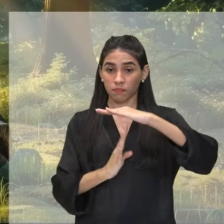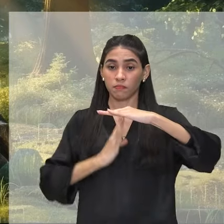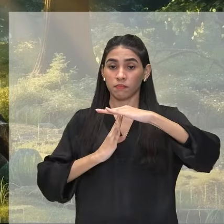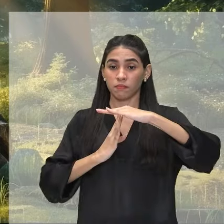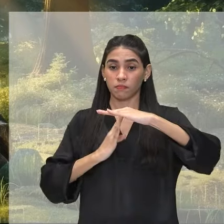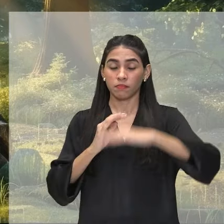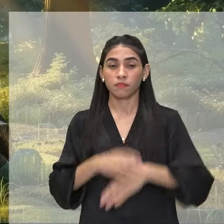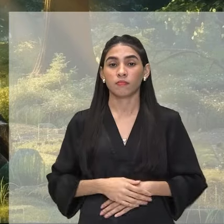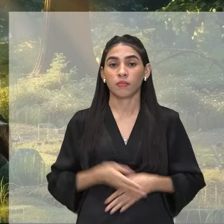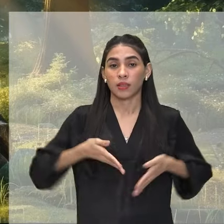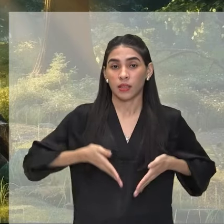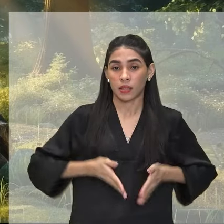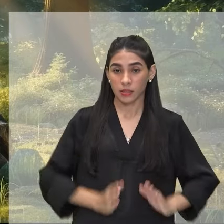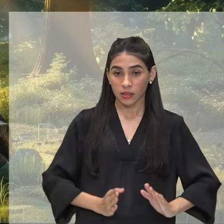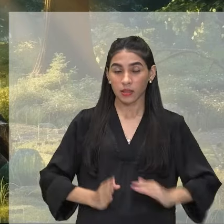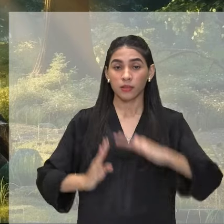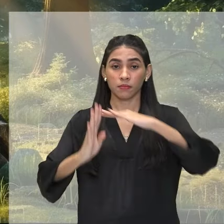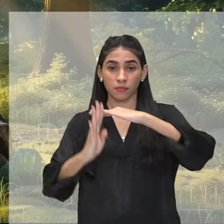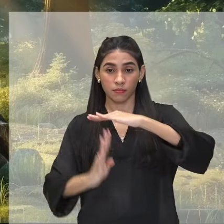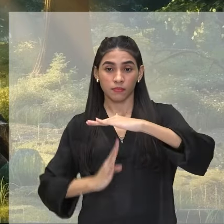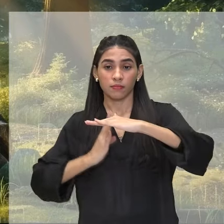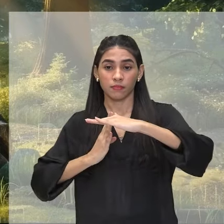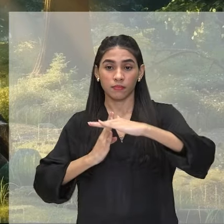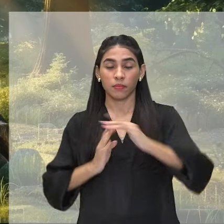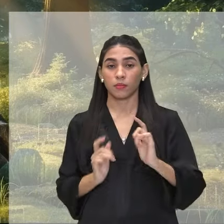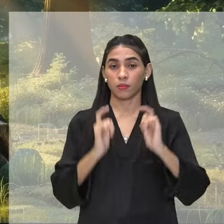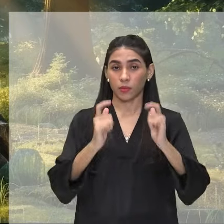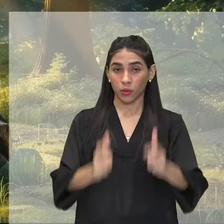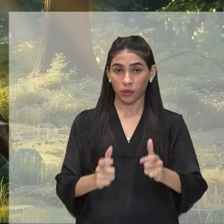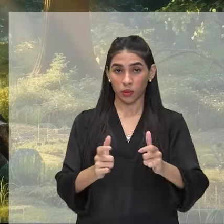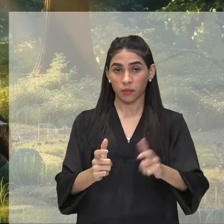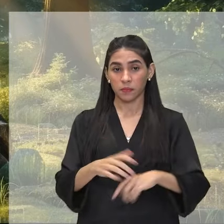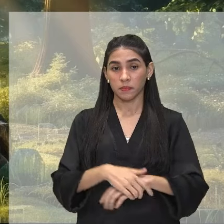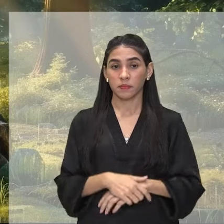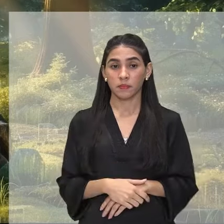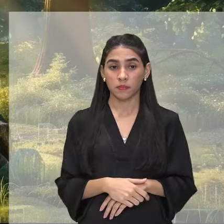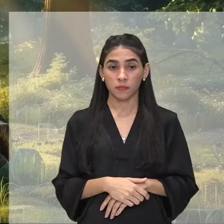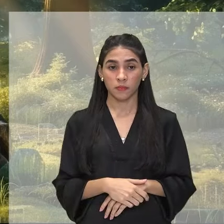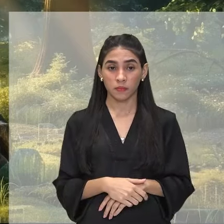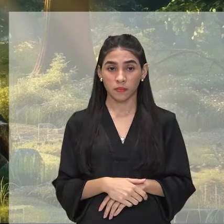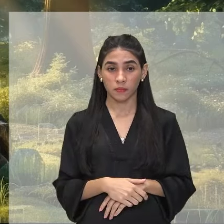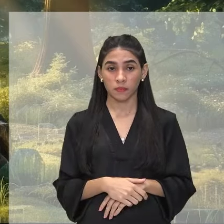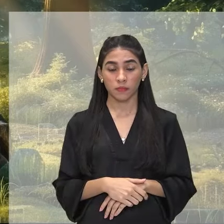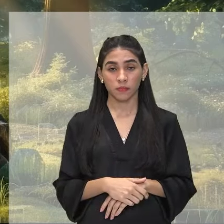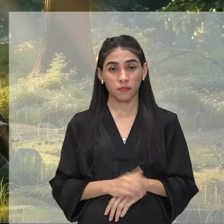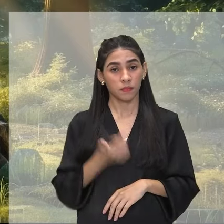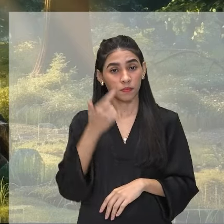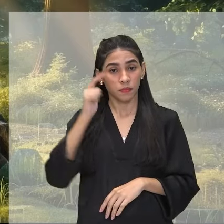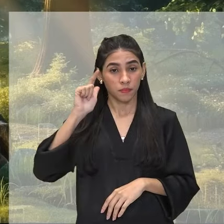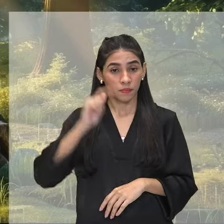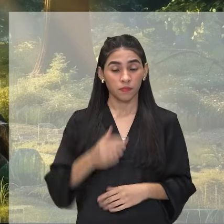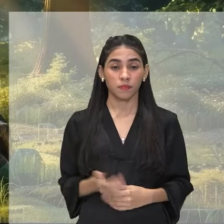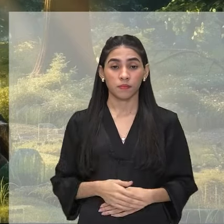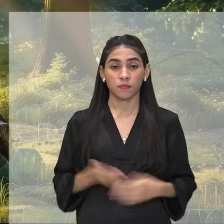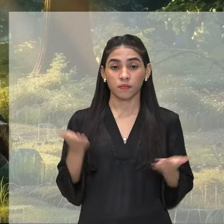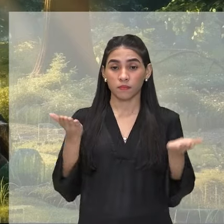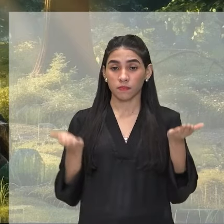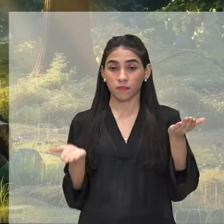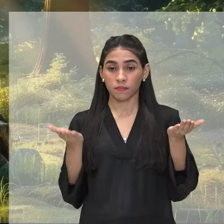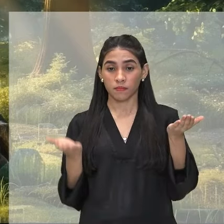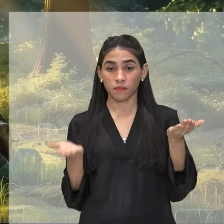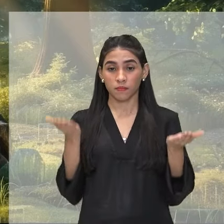nascendo, outros estão chegando naquele local, naquela região. No outro lado da balança, nós temos a